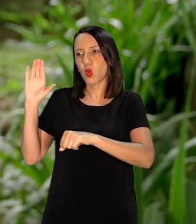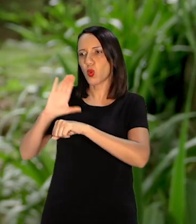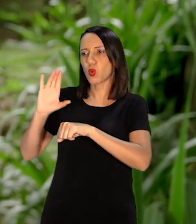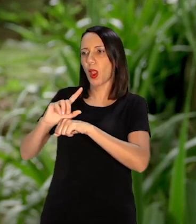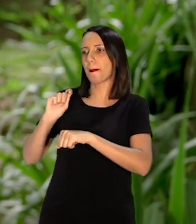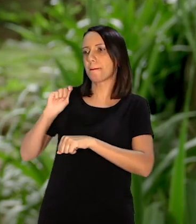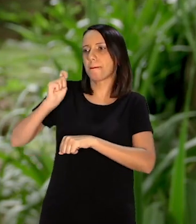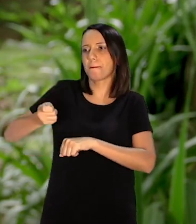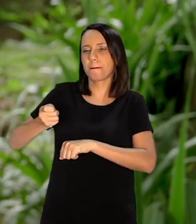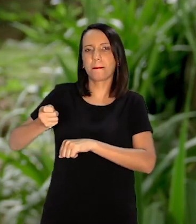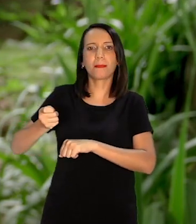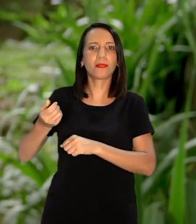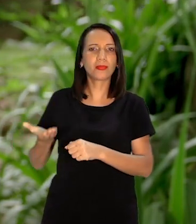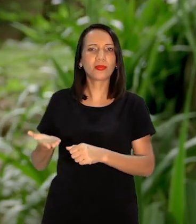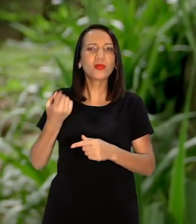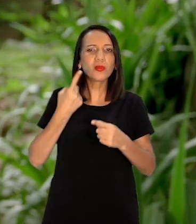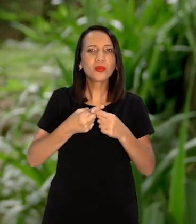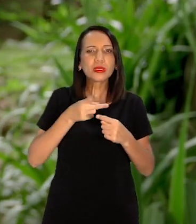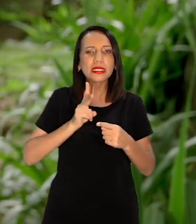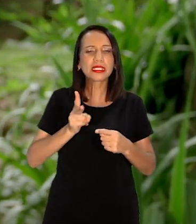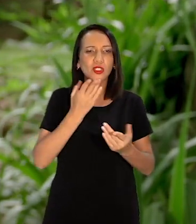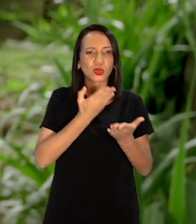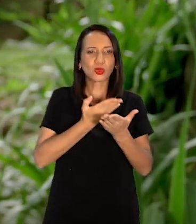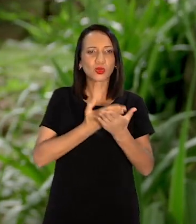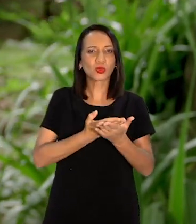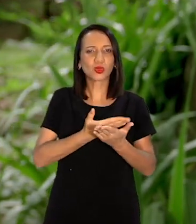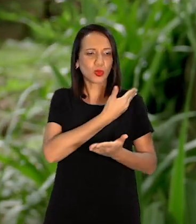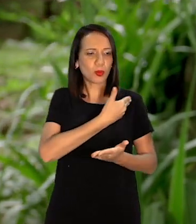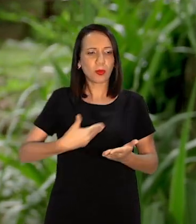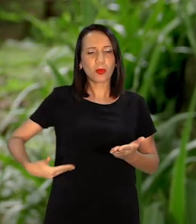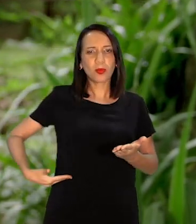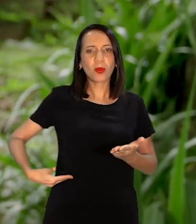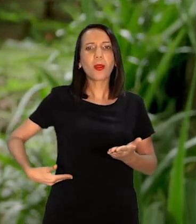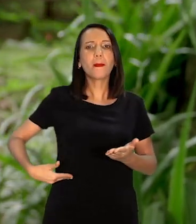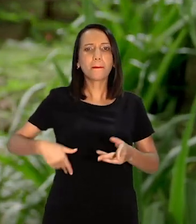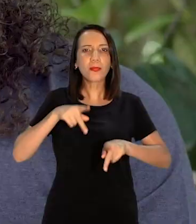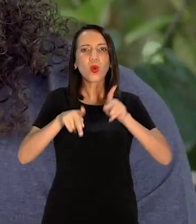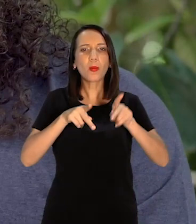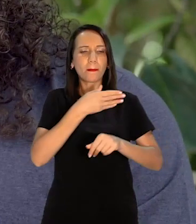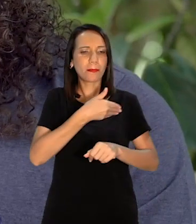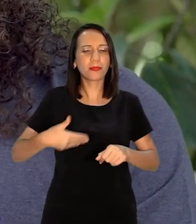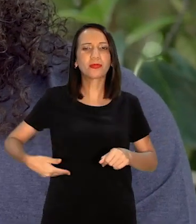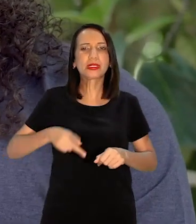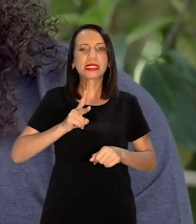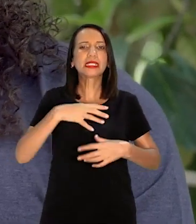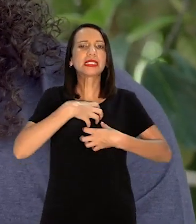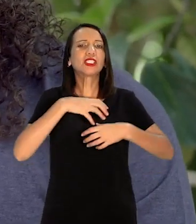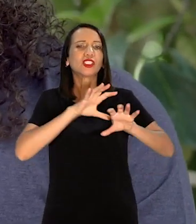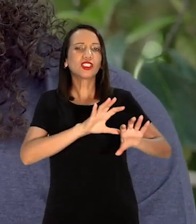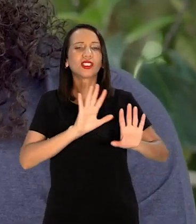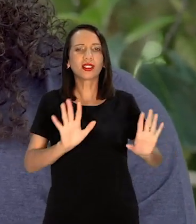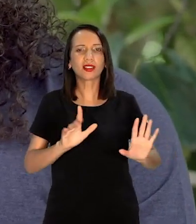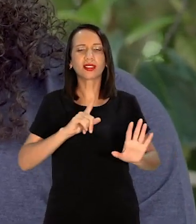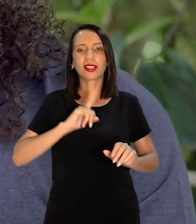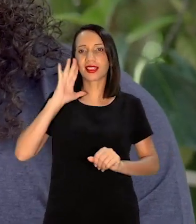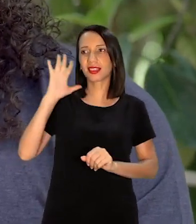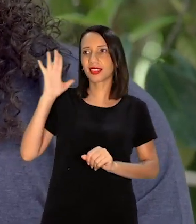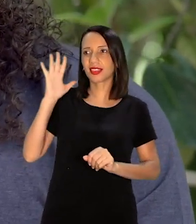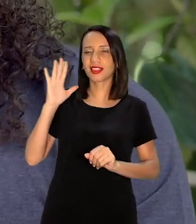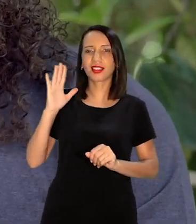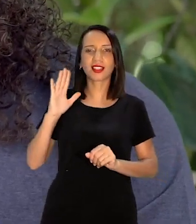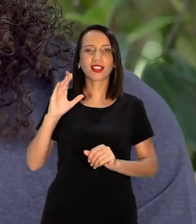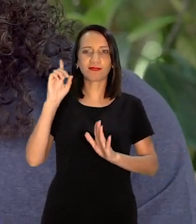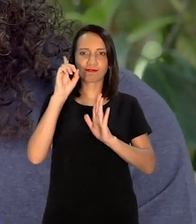Porque O que você estudou Sempre em escola pública Por que a escola pública É do jeito que é A teoria Por exemplo Dos direitos